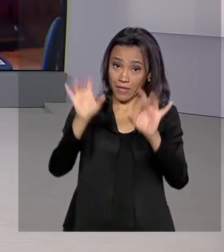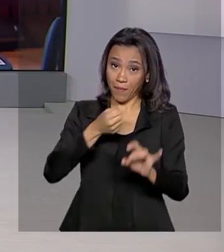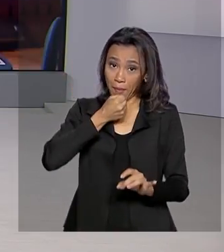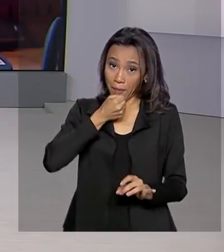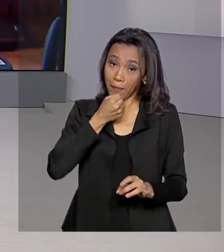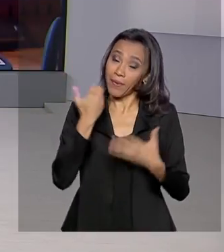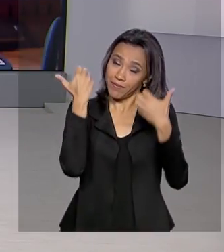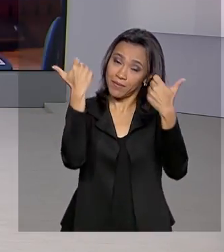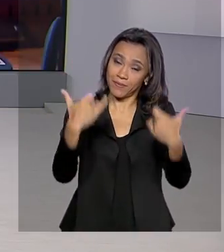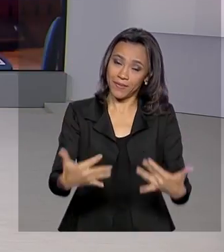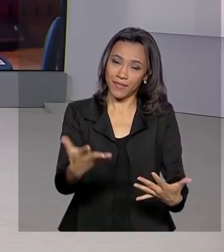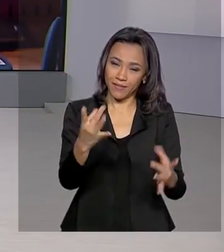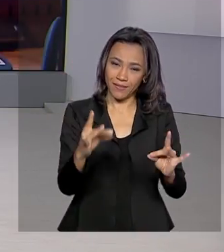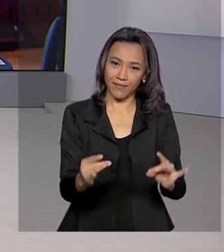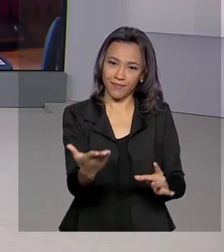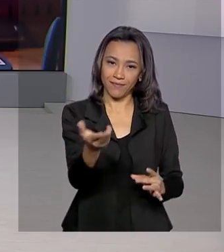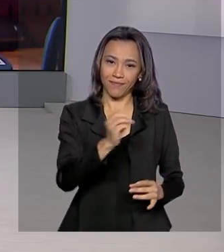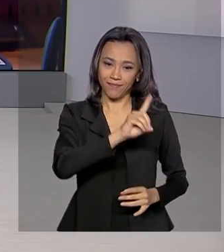bom dia.